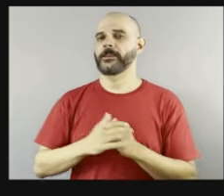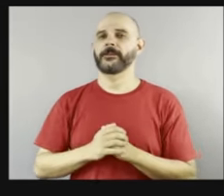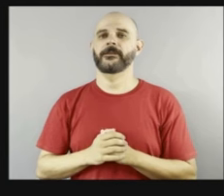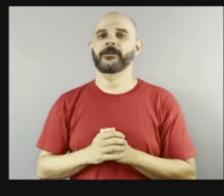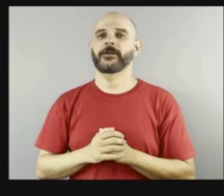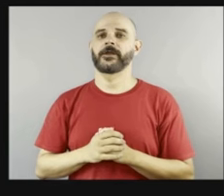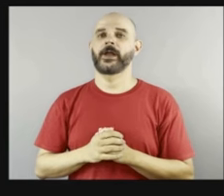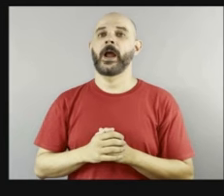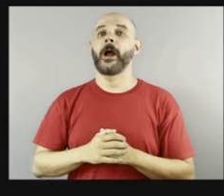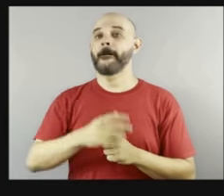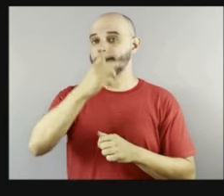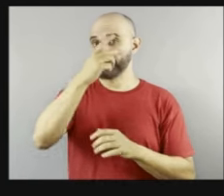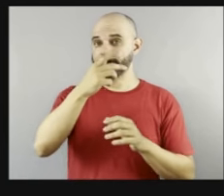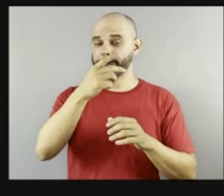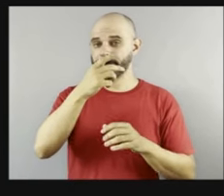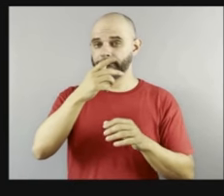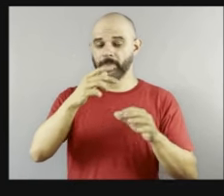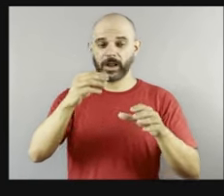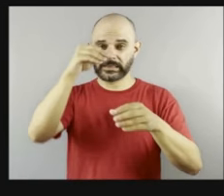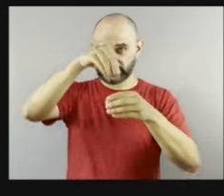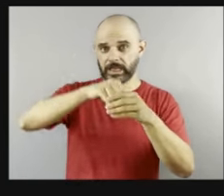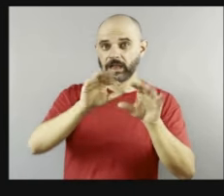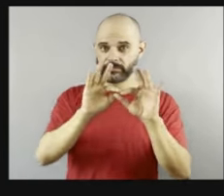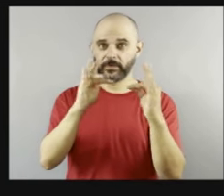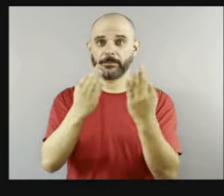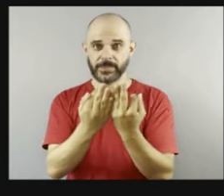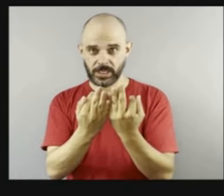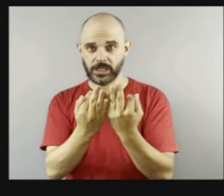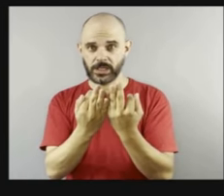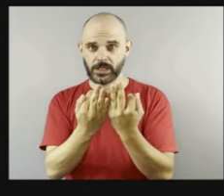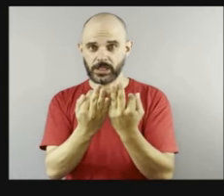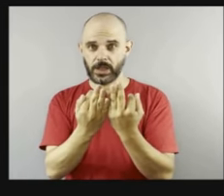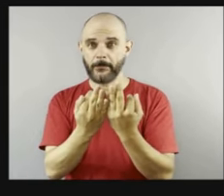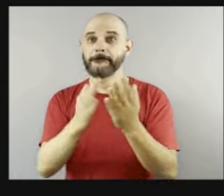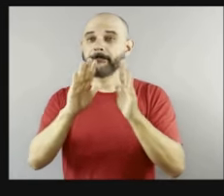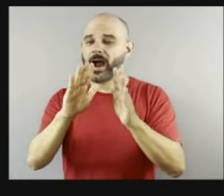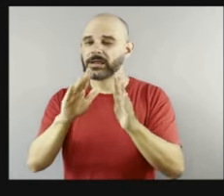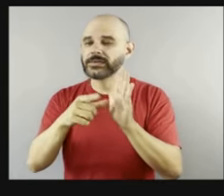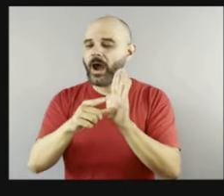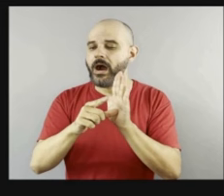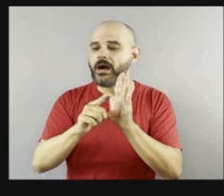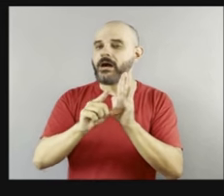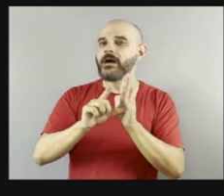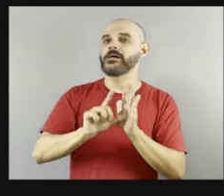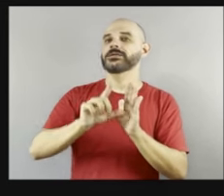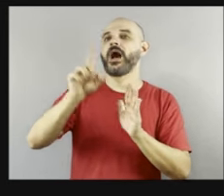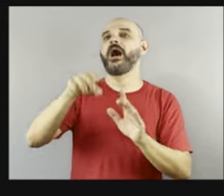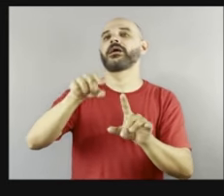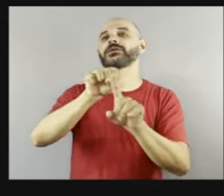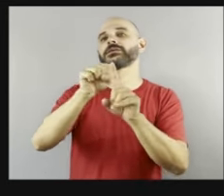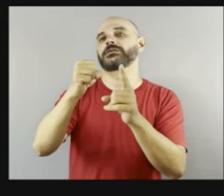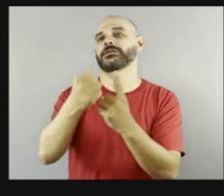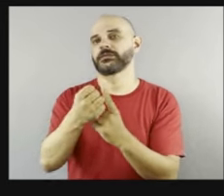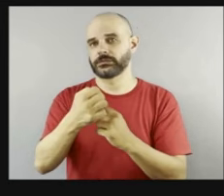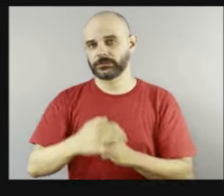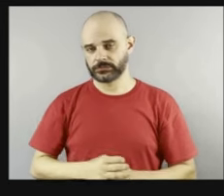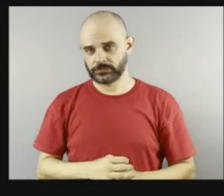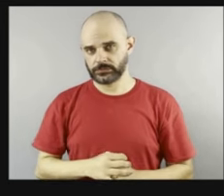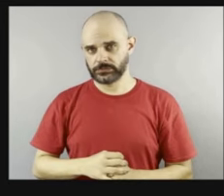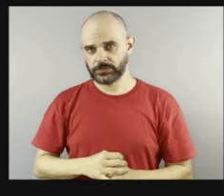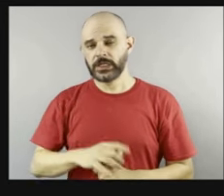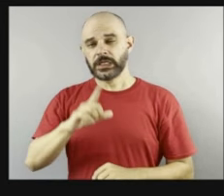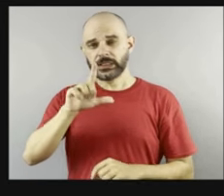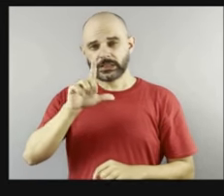parte da sociedade. E se a gente chega ao papel de família de uma pessoa com deficiência, você